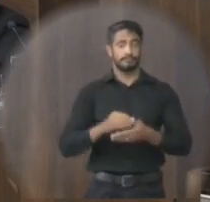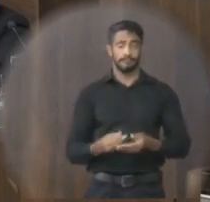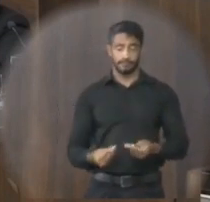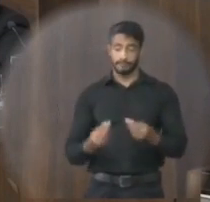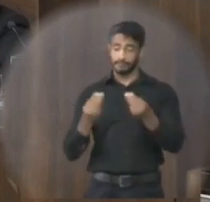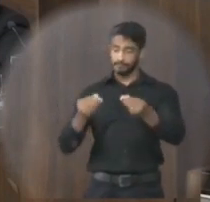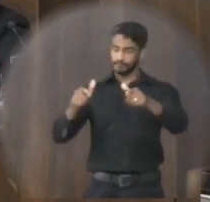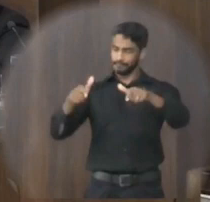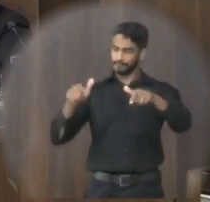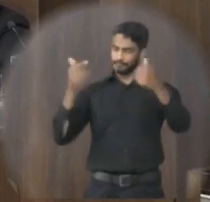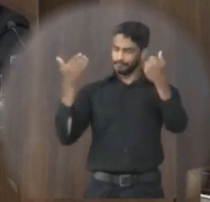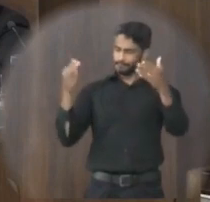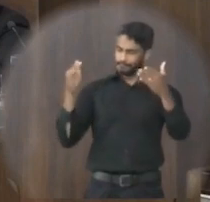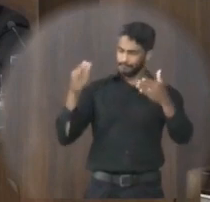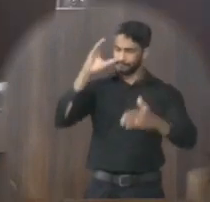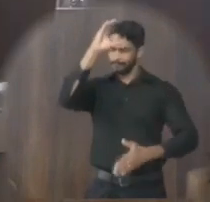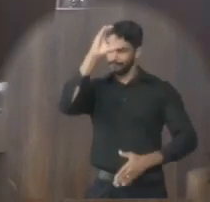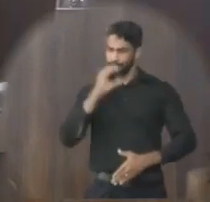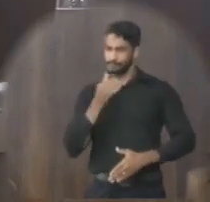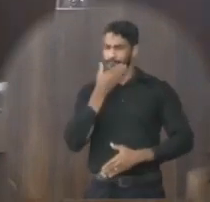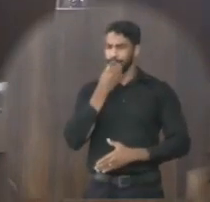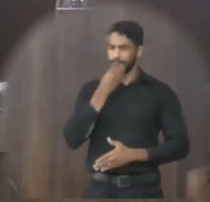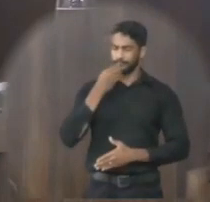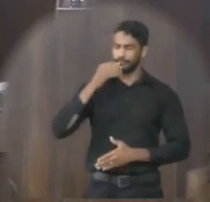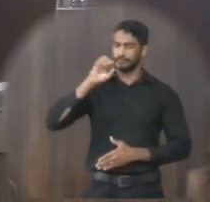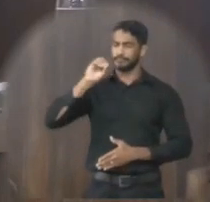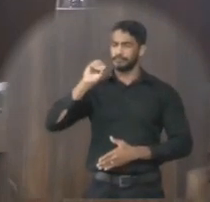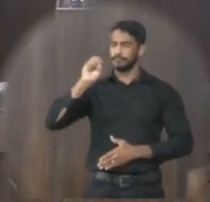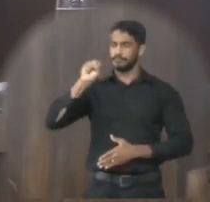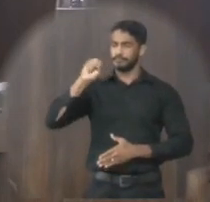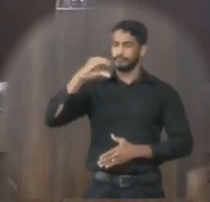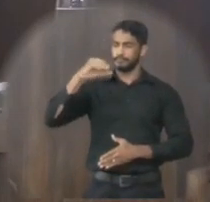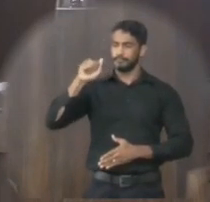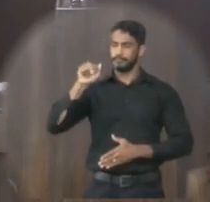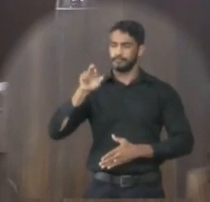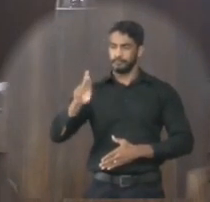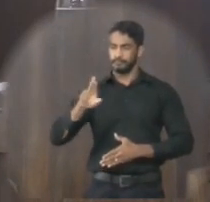Concede o título de cidadão honorário de Janaúba ao Sr. Oscar Lisandro Teixeira.